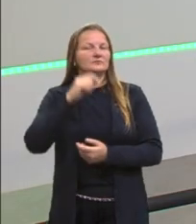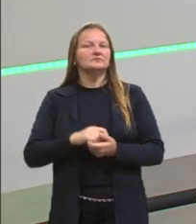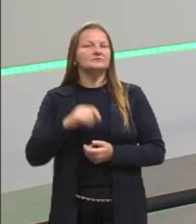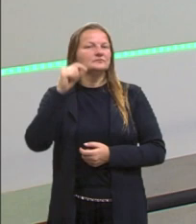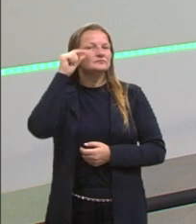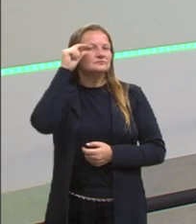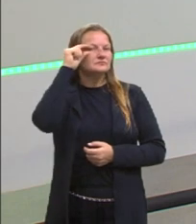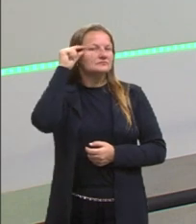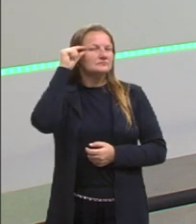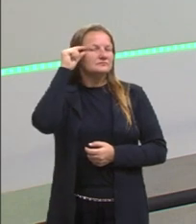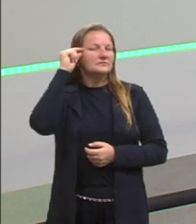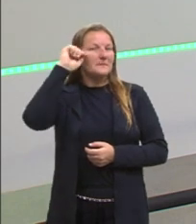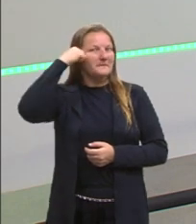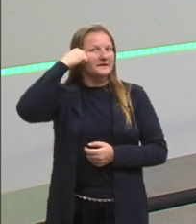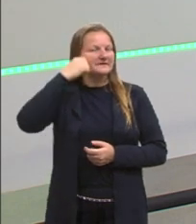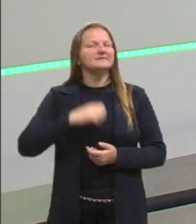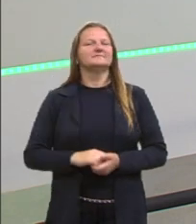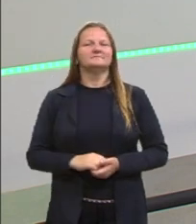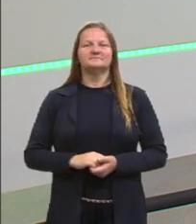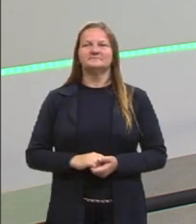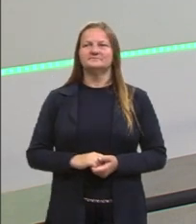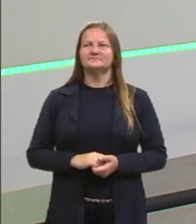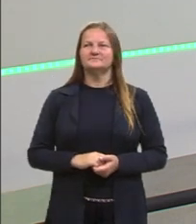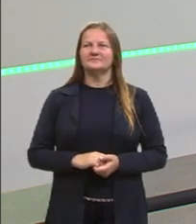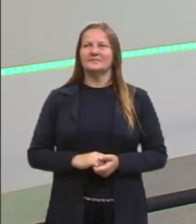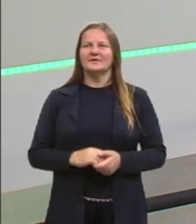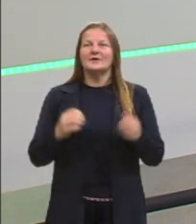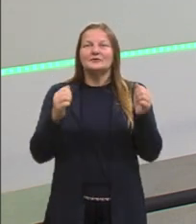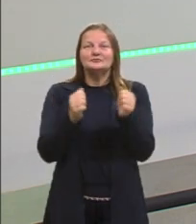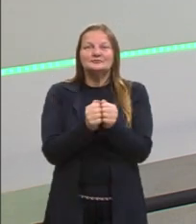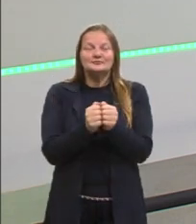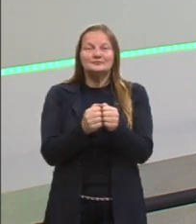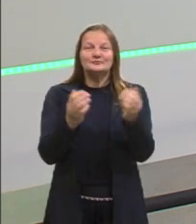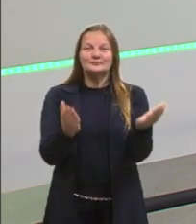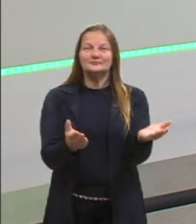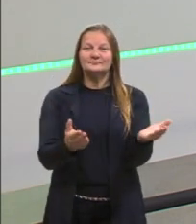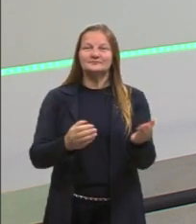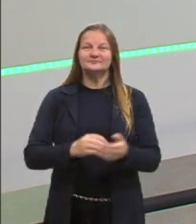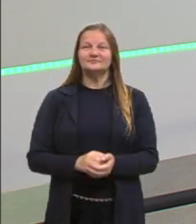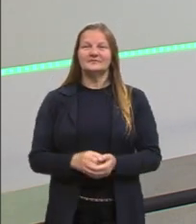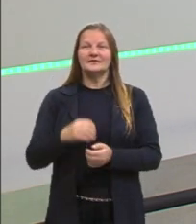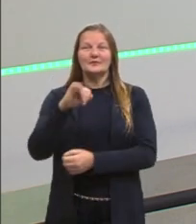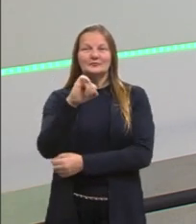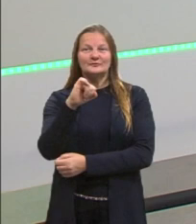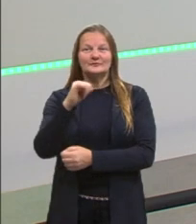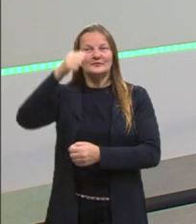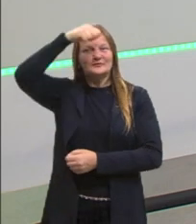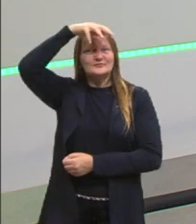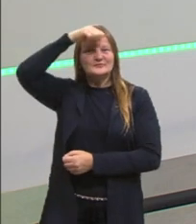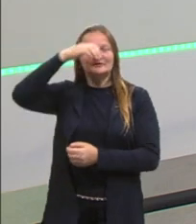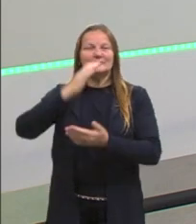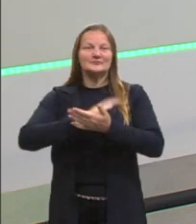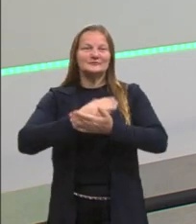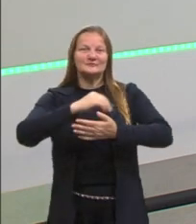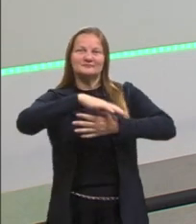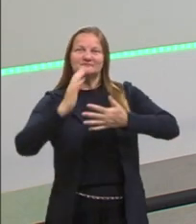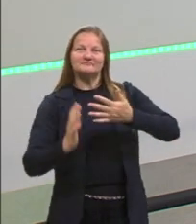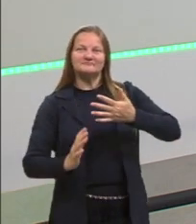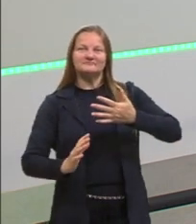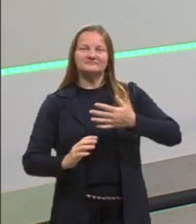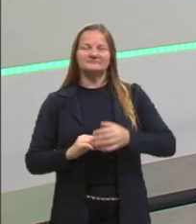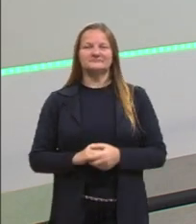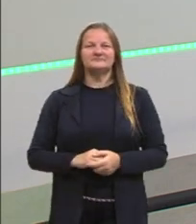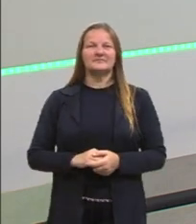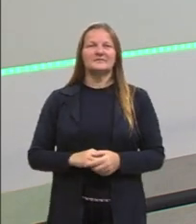armação na cor preta. Estou acompanhado também aqui hoje, da Lucimé e da Suzana, nossas intérpretes,